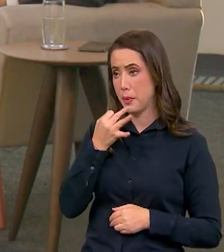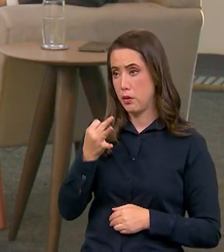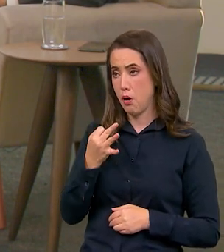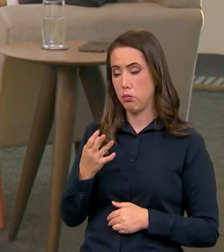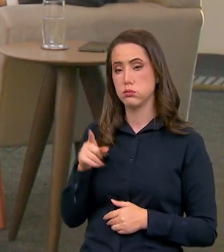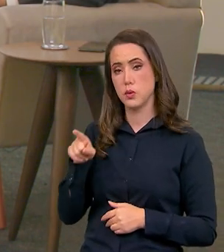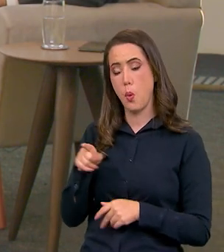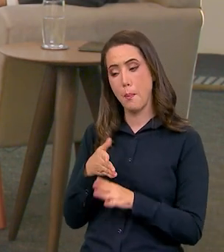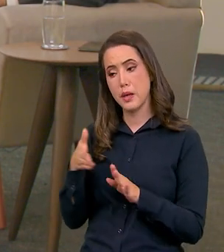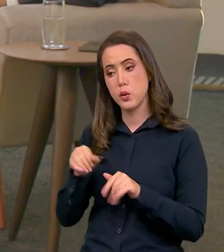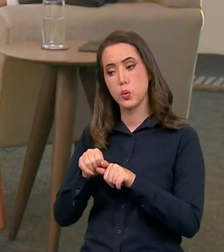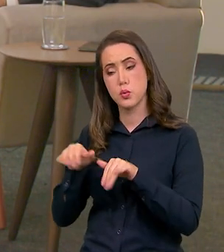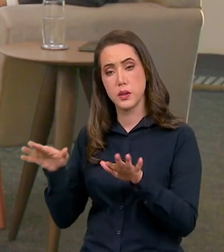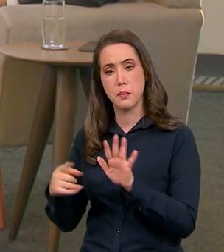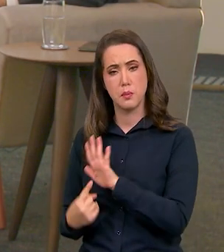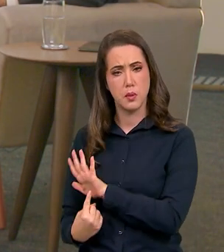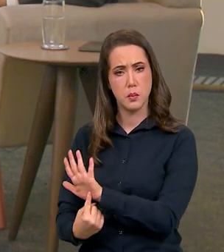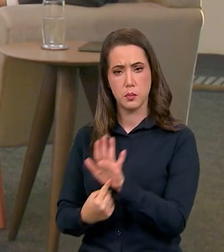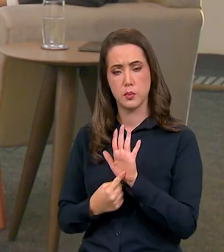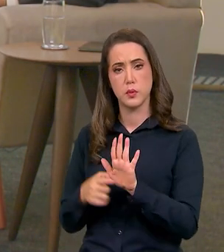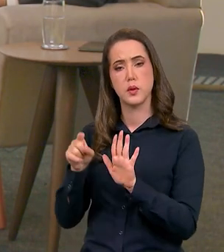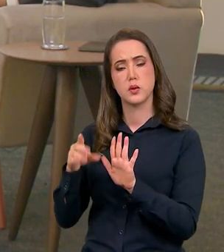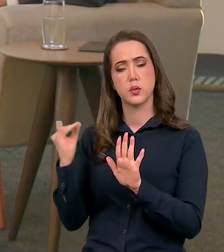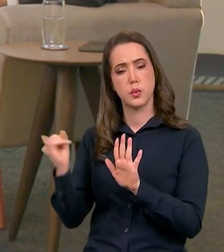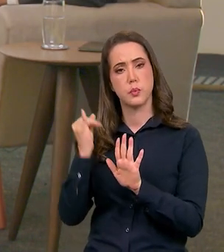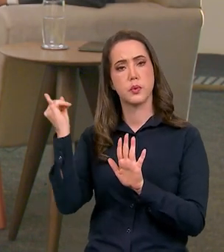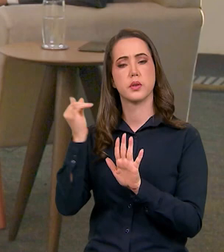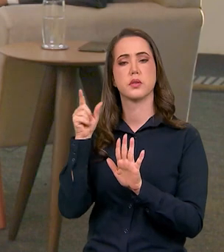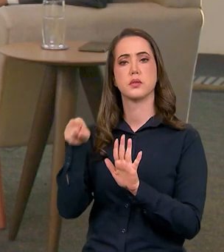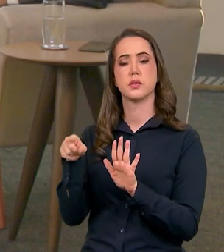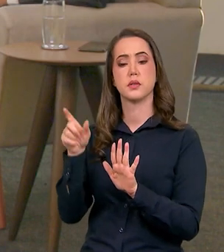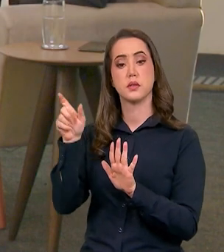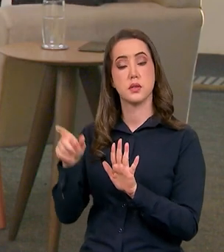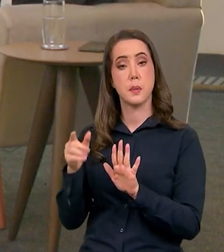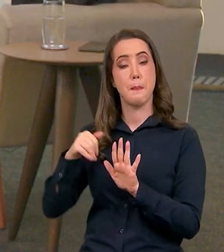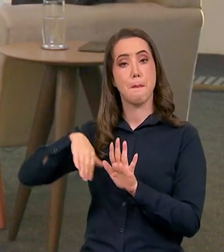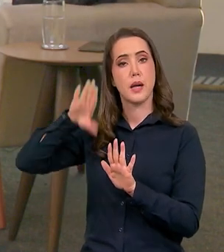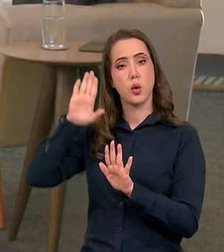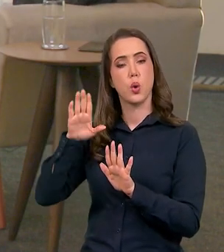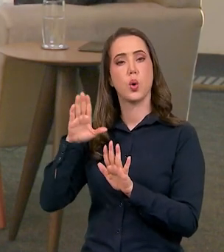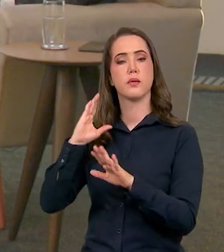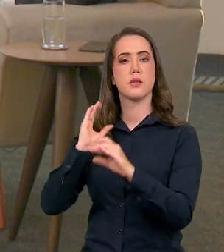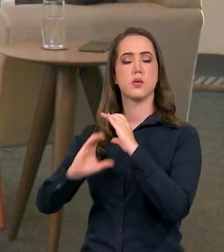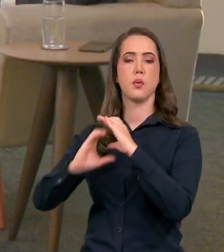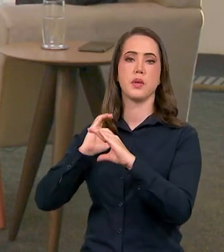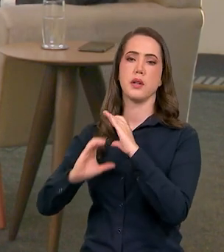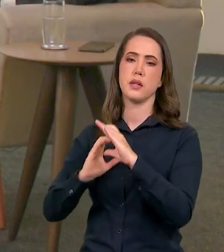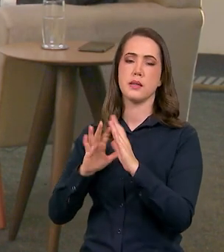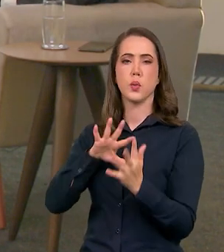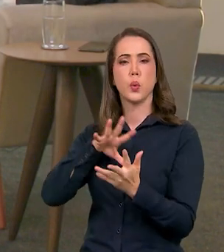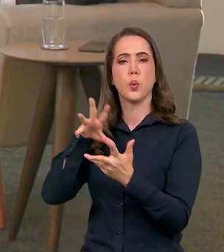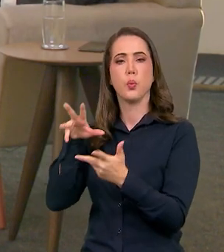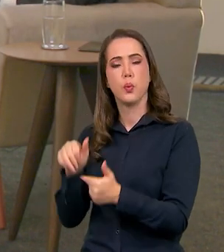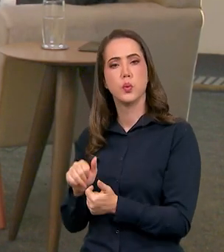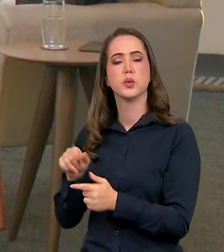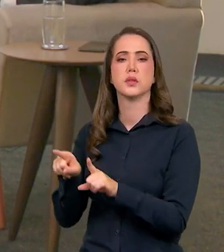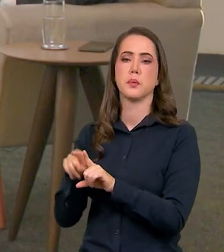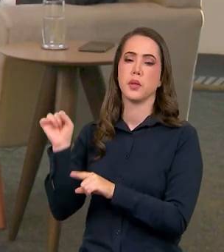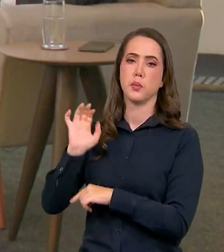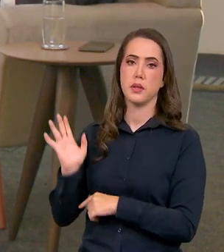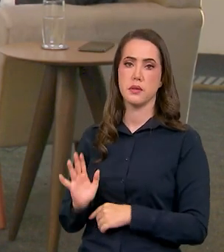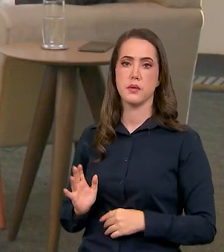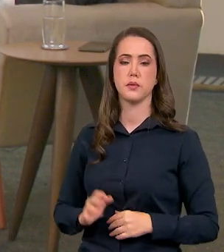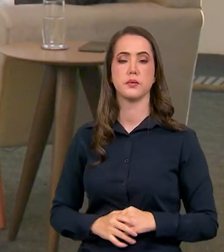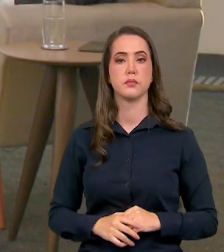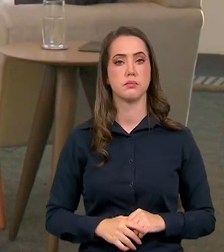de uma certa forma demonstrou a importância ainda maior das comunicações no mundo e no Brasil?